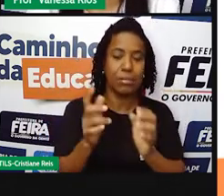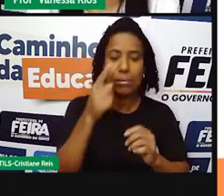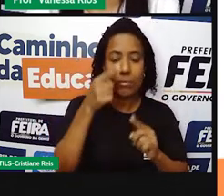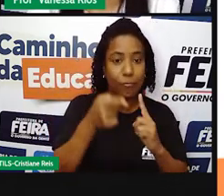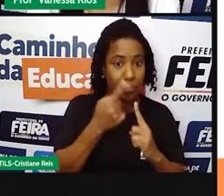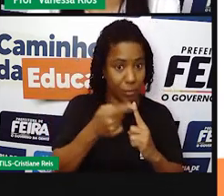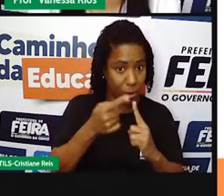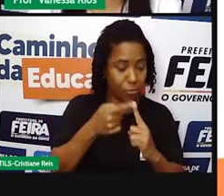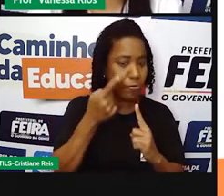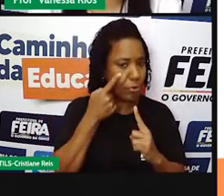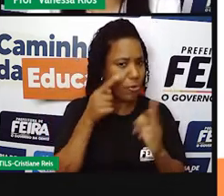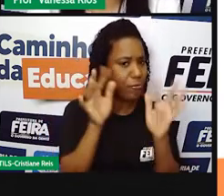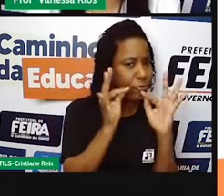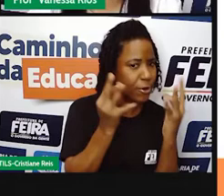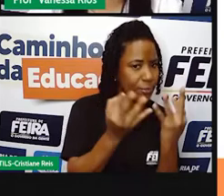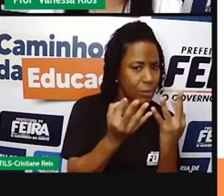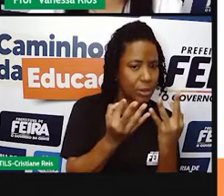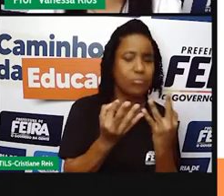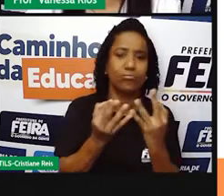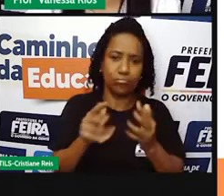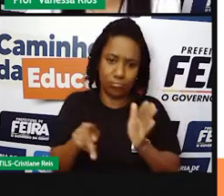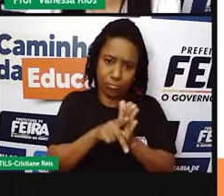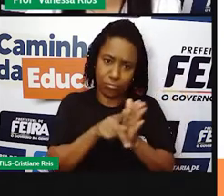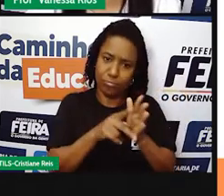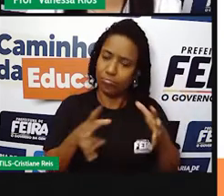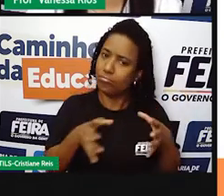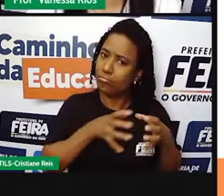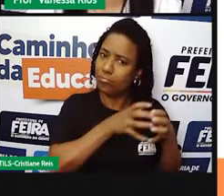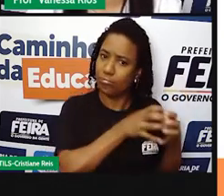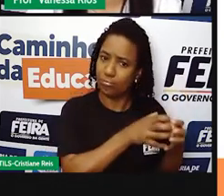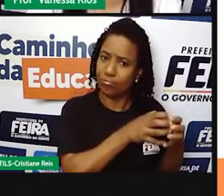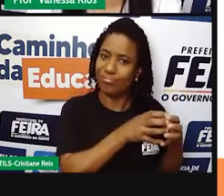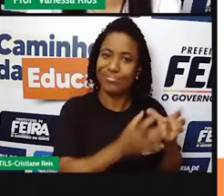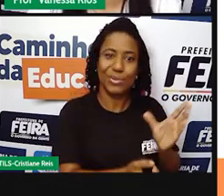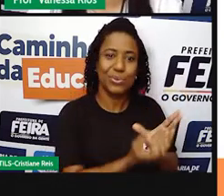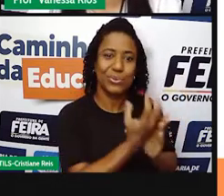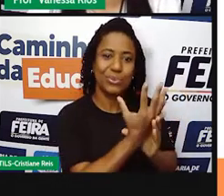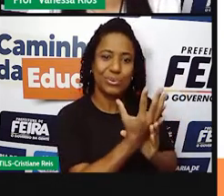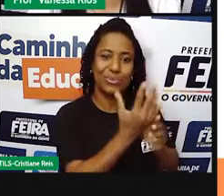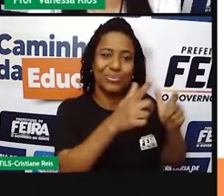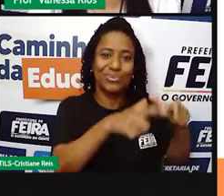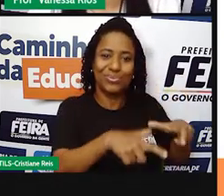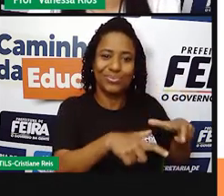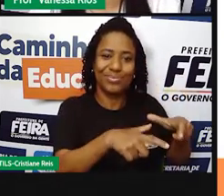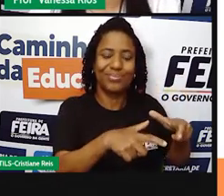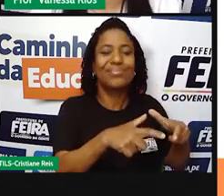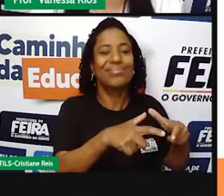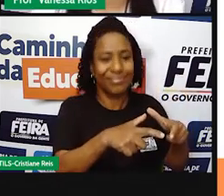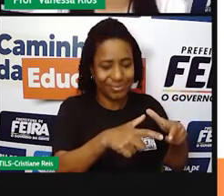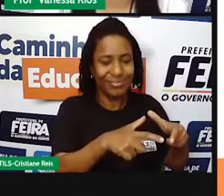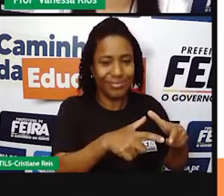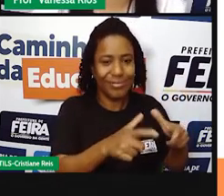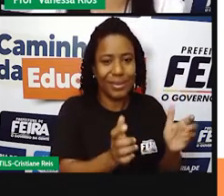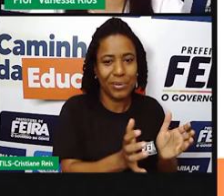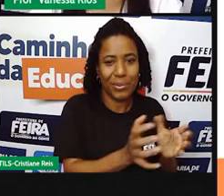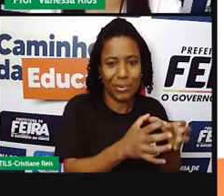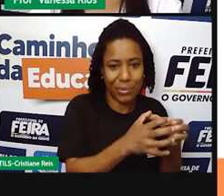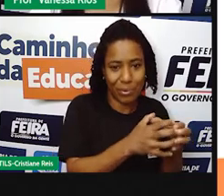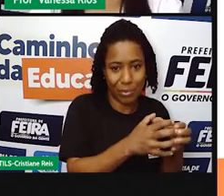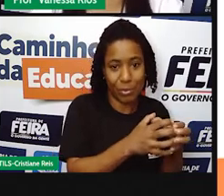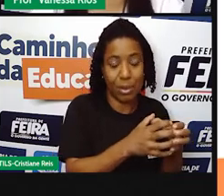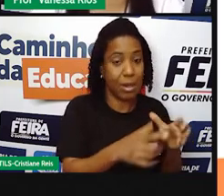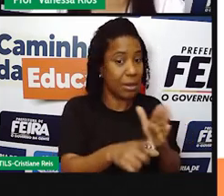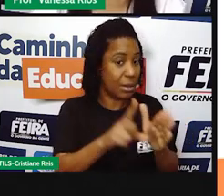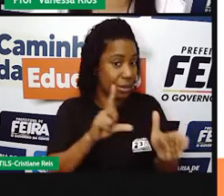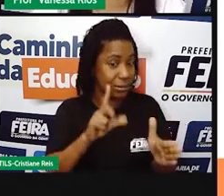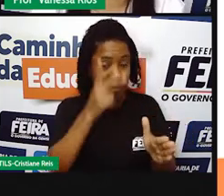organizar, para se juntar. Mas isso se deu aí no momento em que as pessoas ainda eram nômades. Então, não tinham